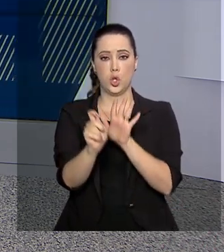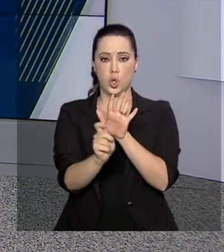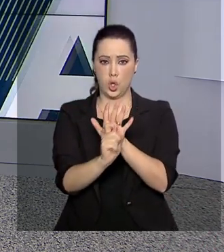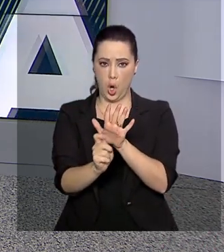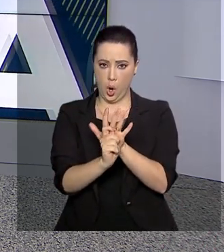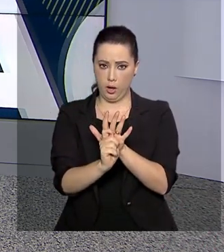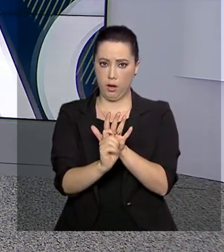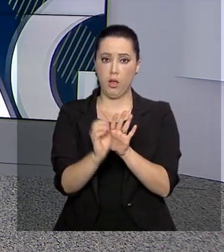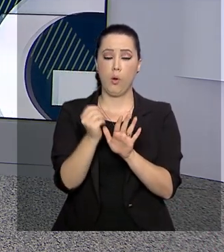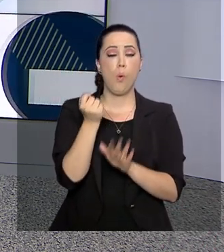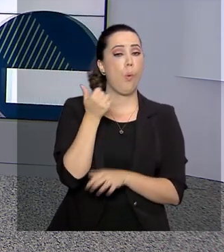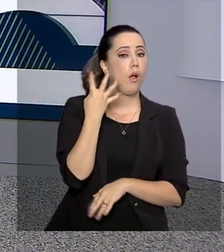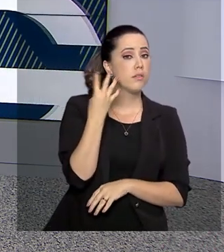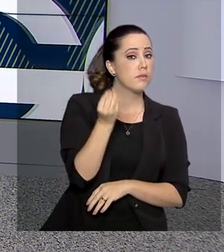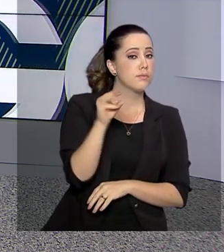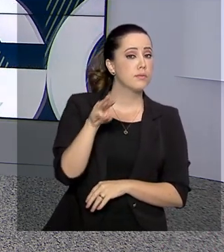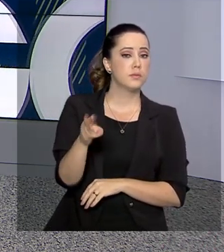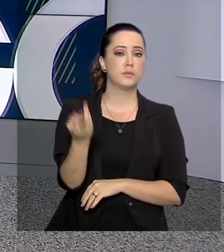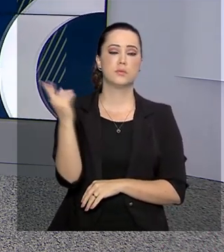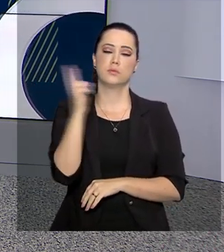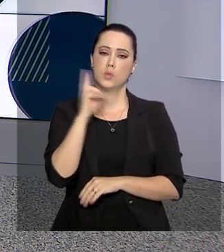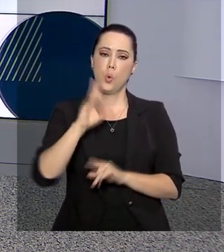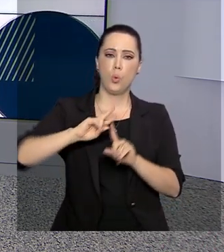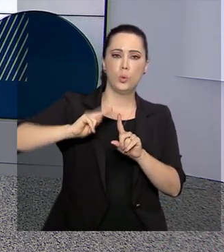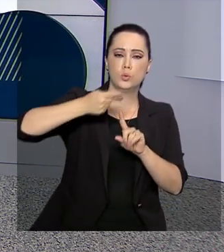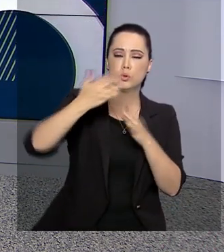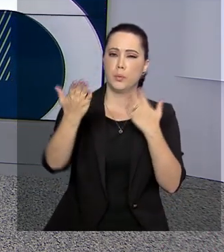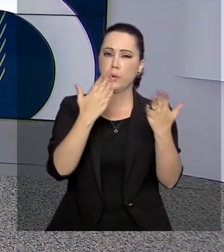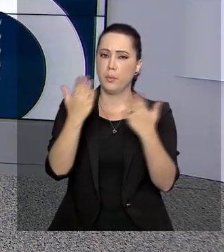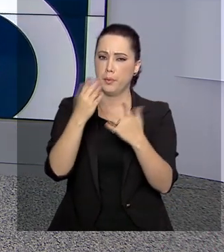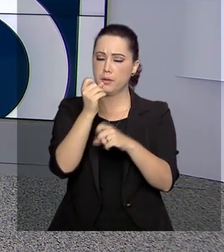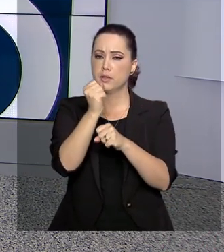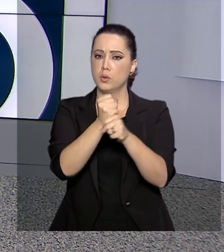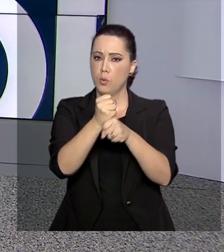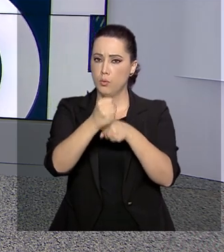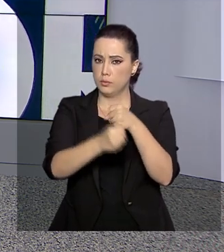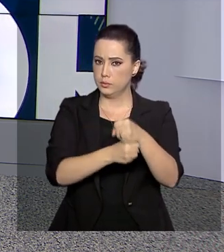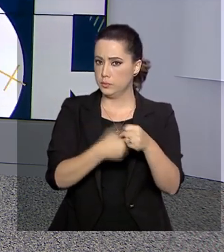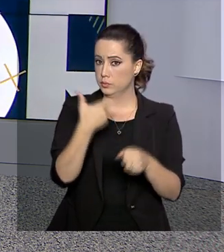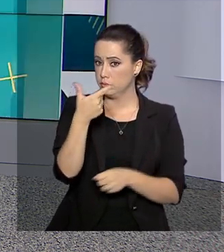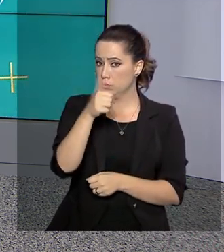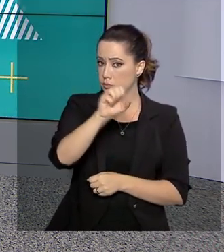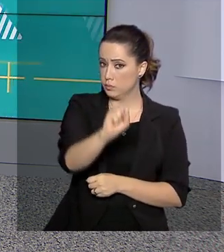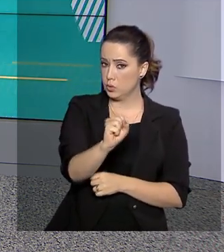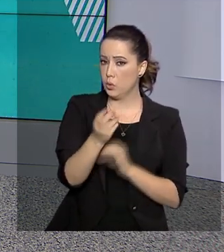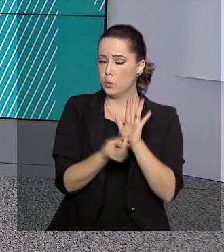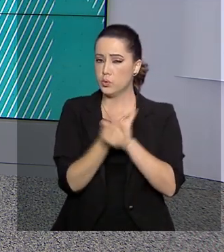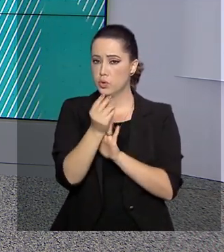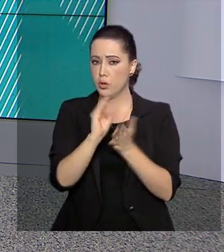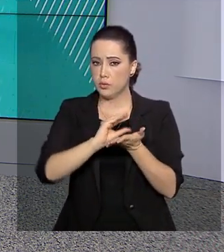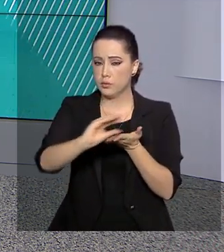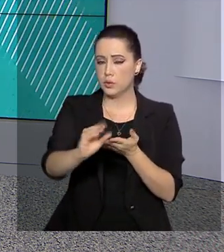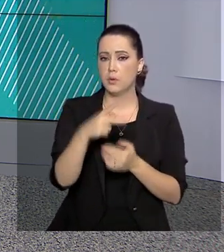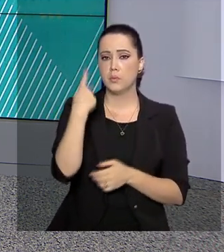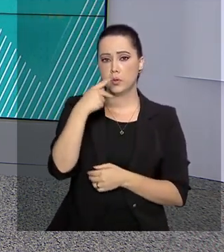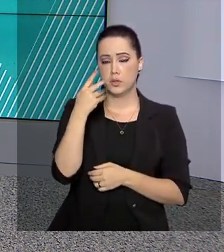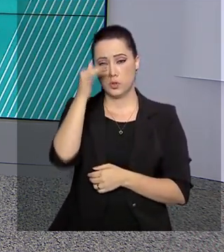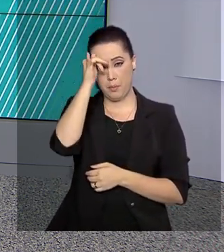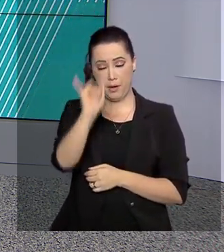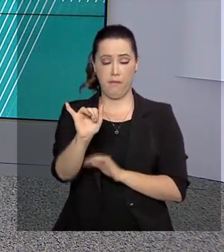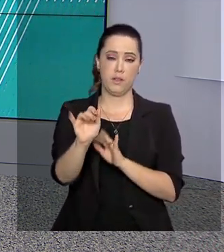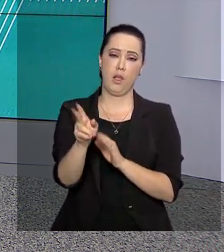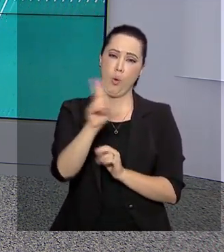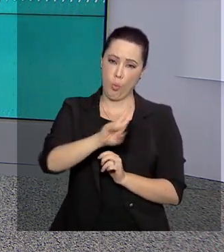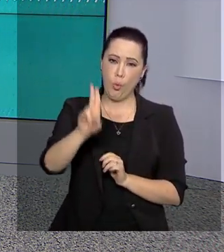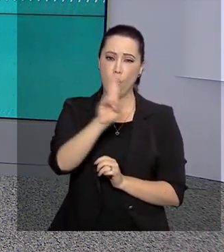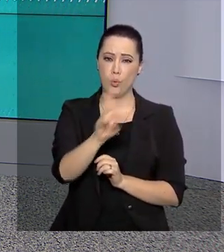de reais, o dobro em relação ao mesmo período de 2018. O dinheiro é investido em políticas públicas de combate às drogas.